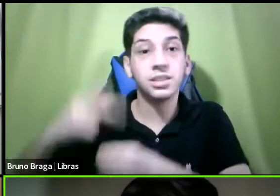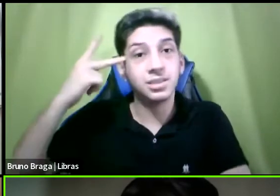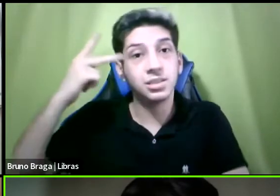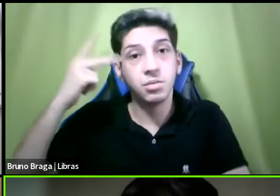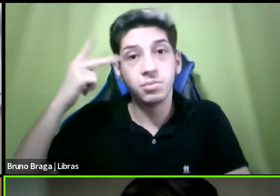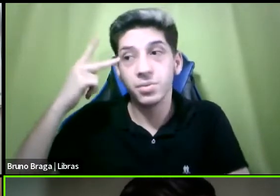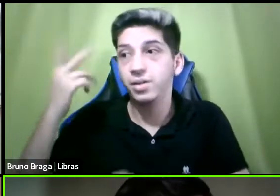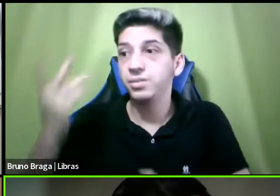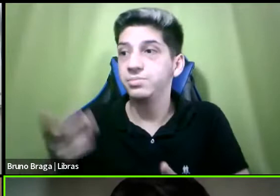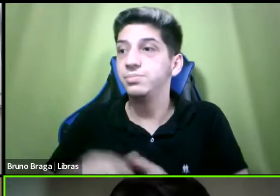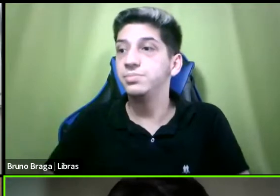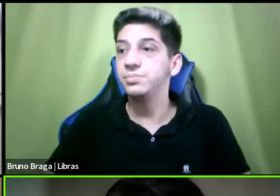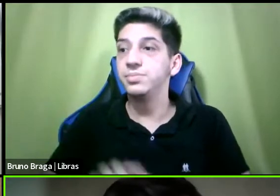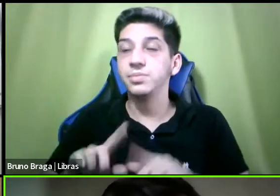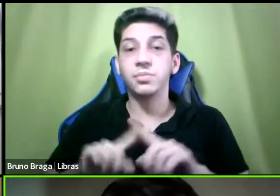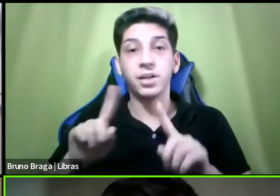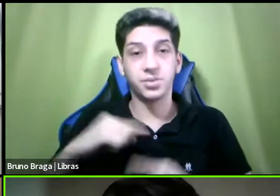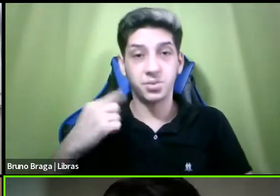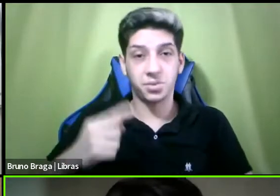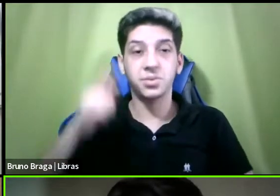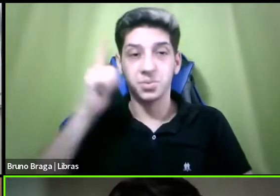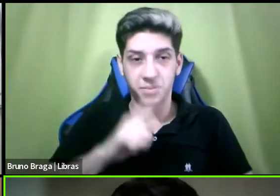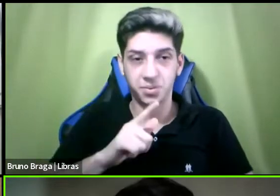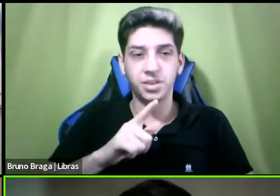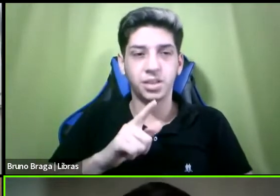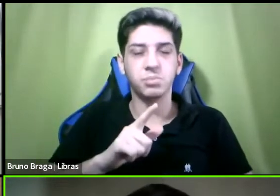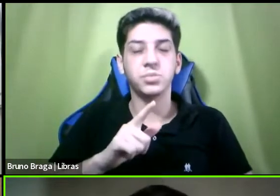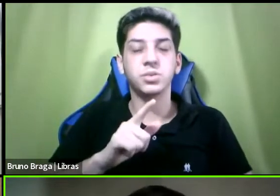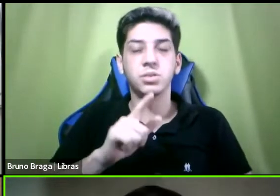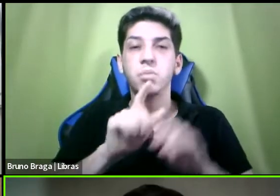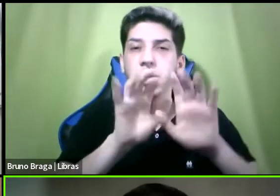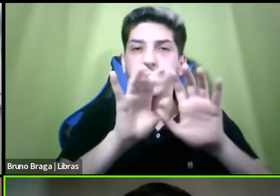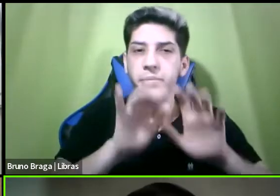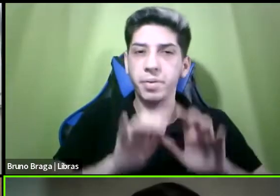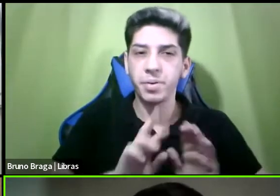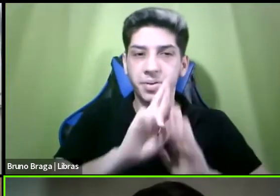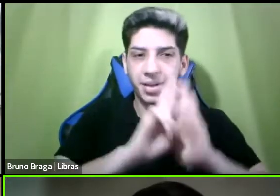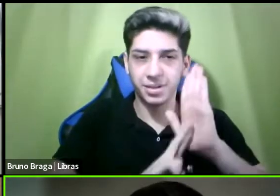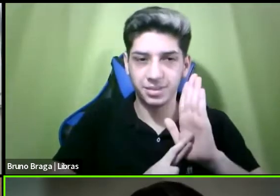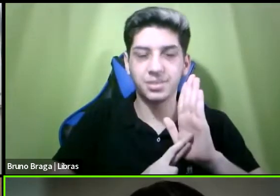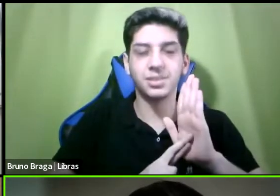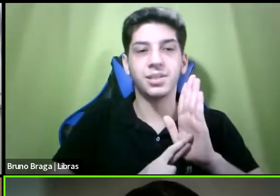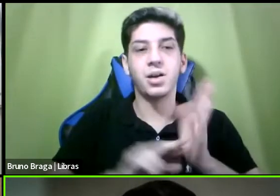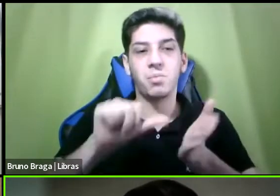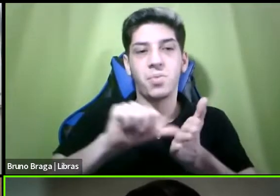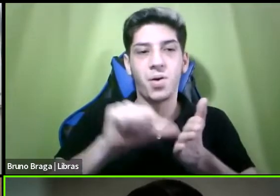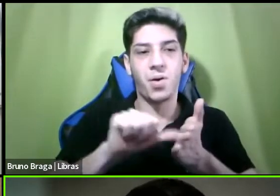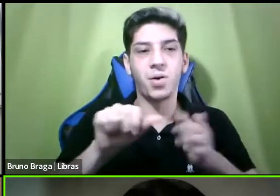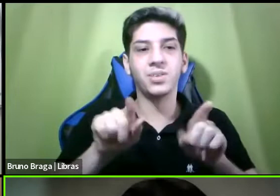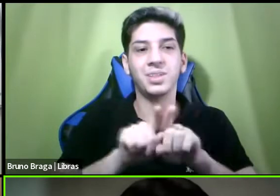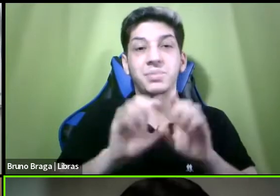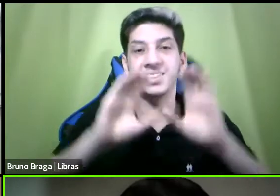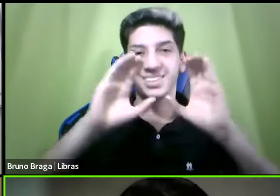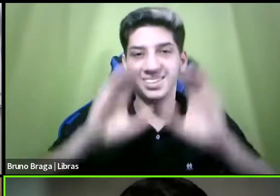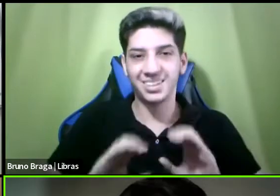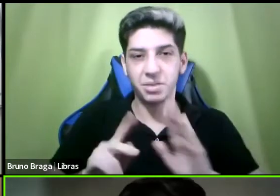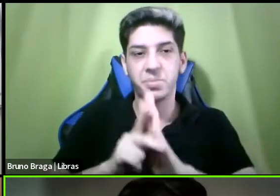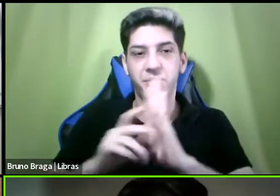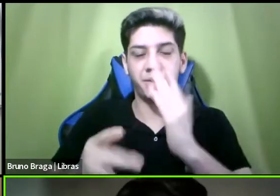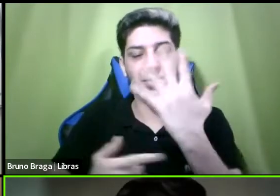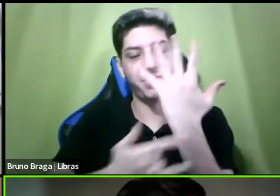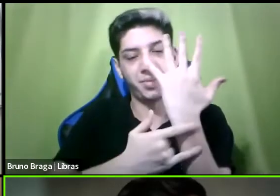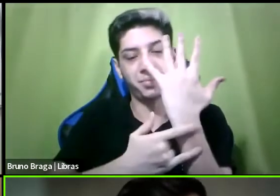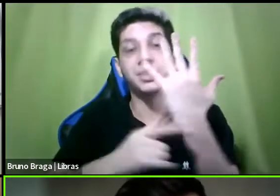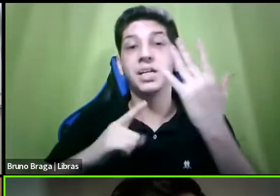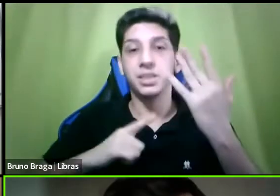né mas nós conseguimos produzir um relatório programa Polos de Cidadania da UFMG e que subsidiou essas